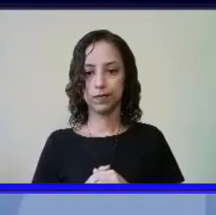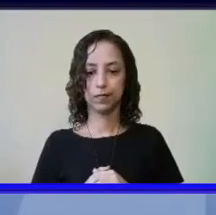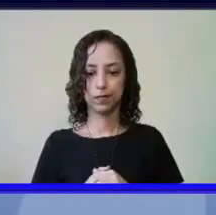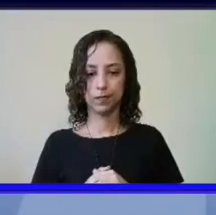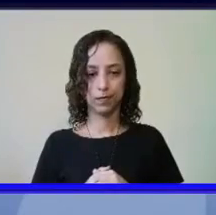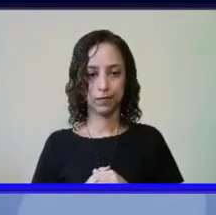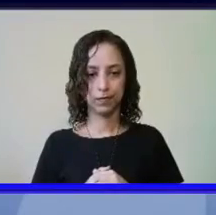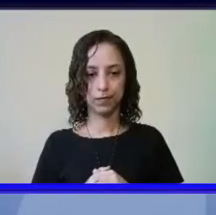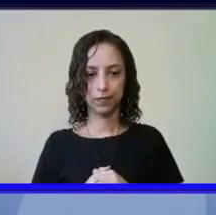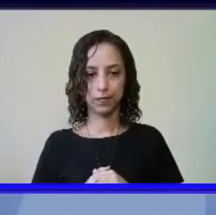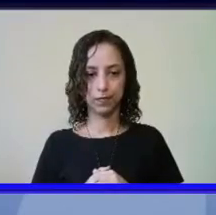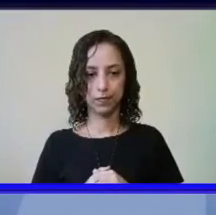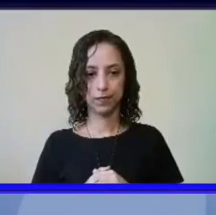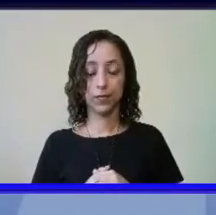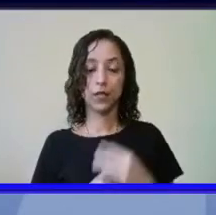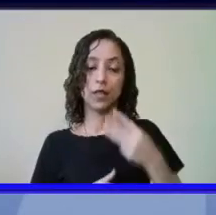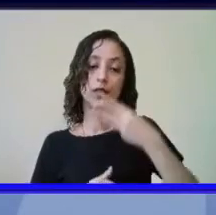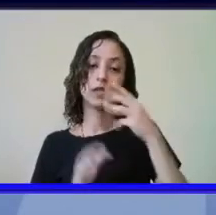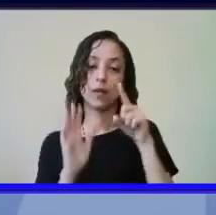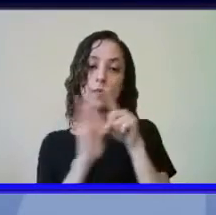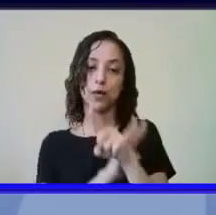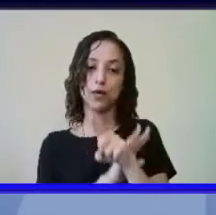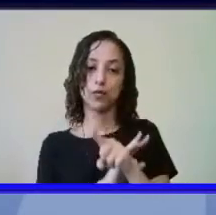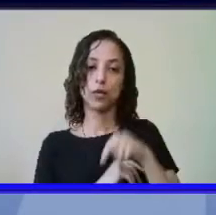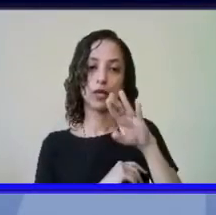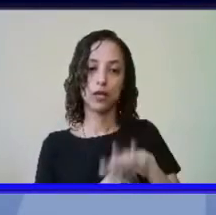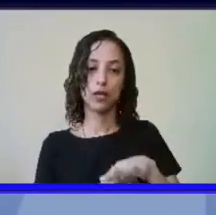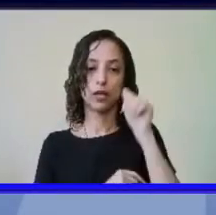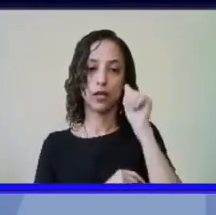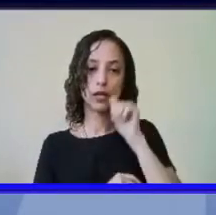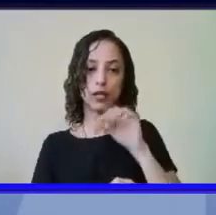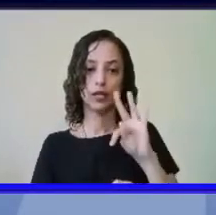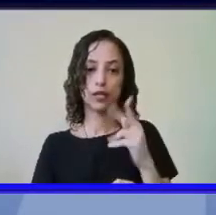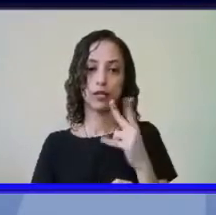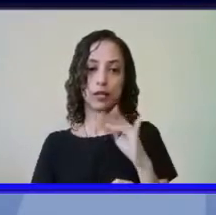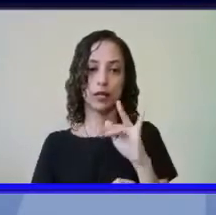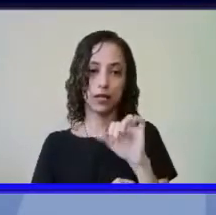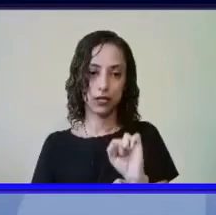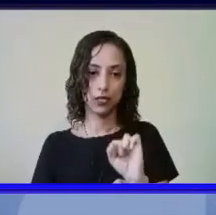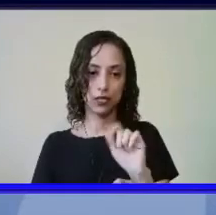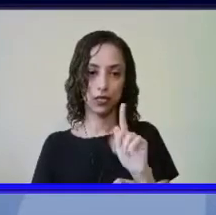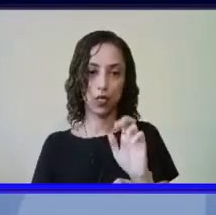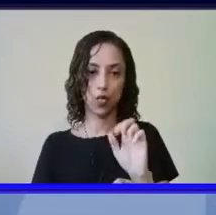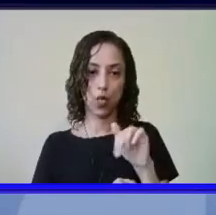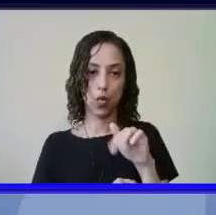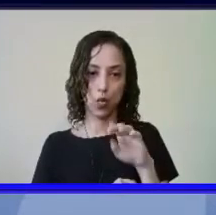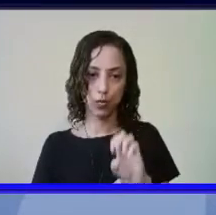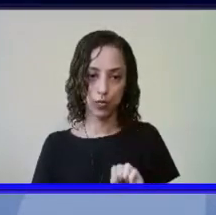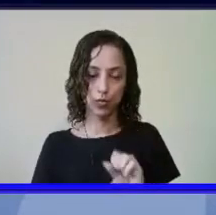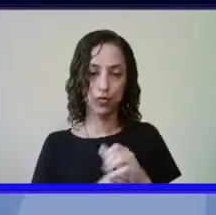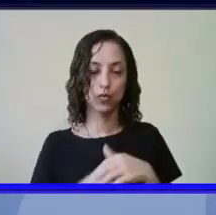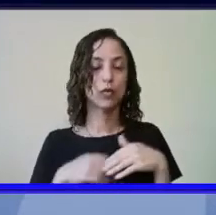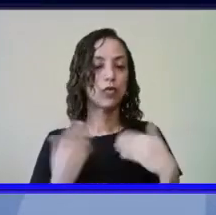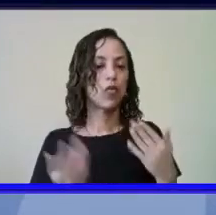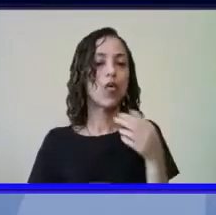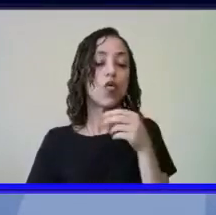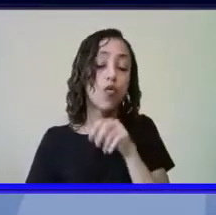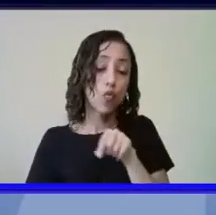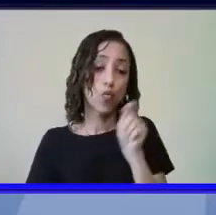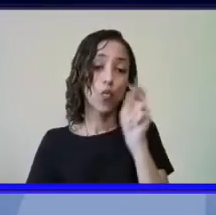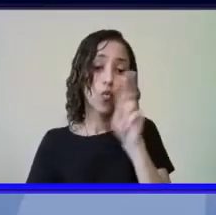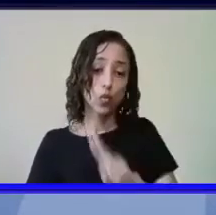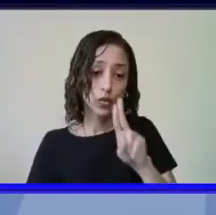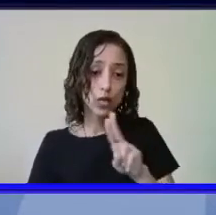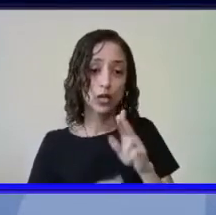a terceira pergunta ela foi feita pela Thais Gomes foram utilizadas informações